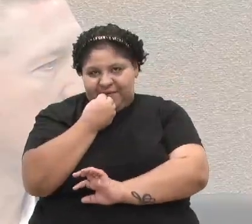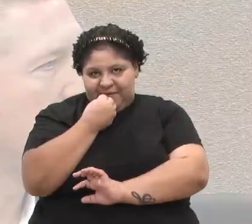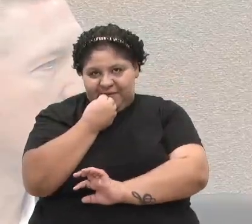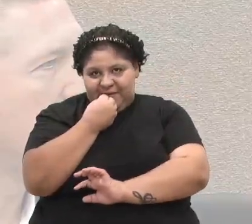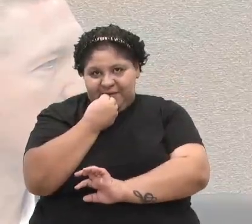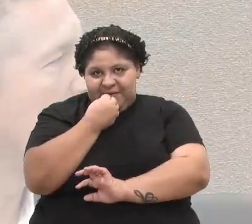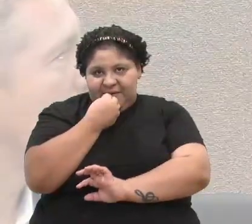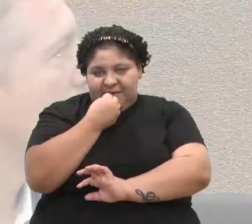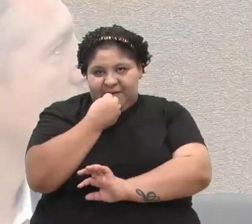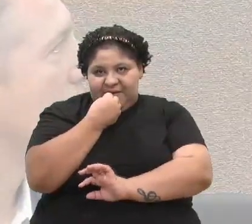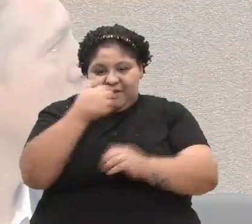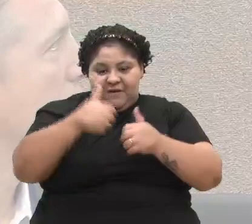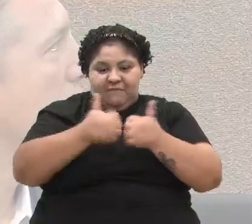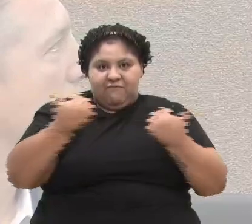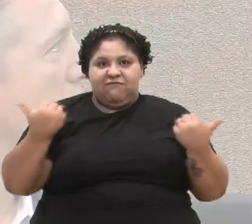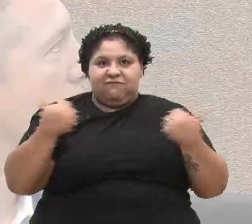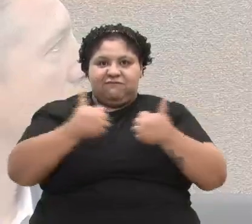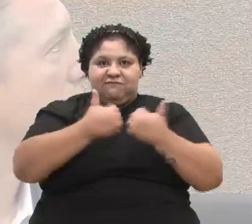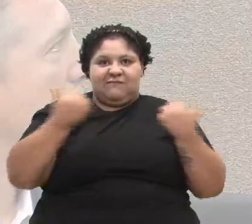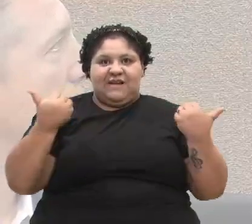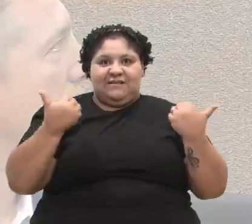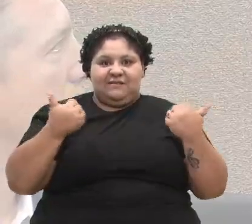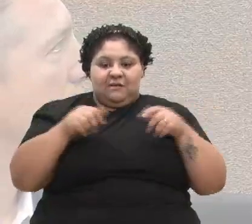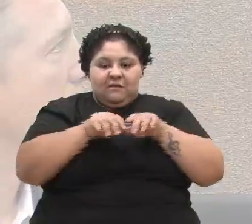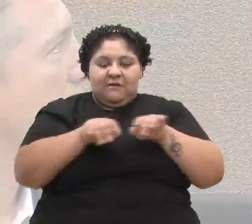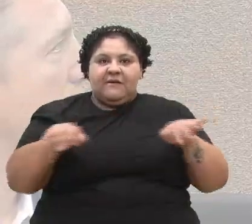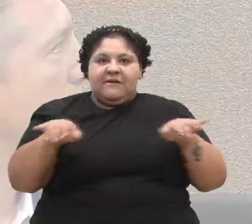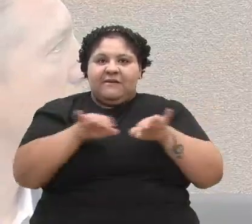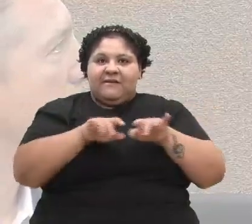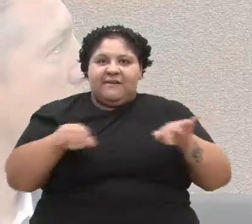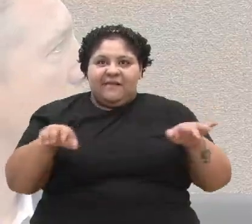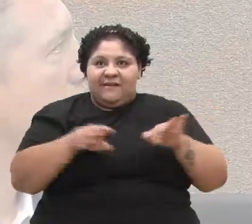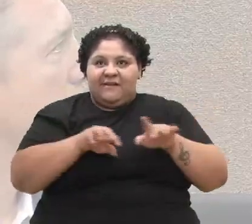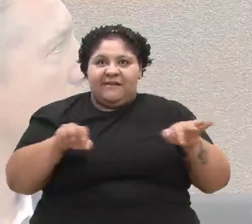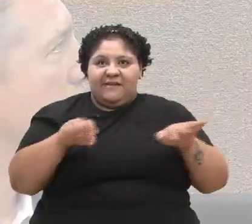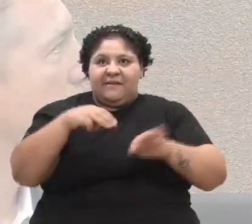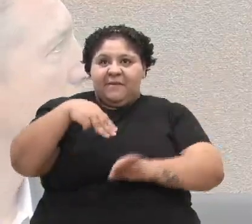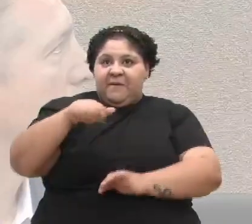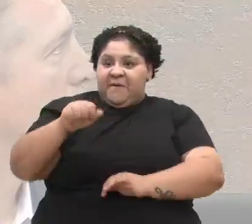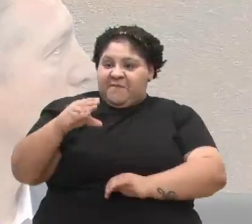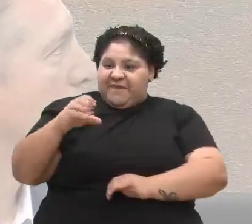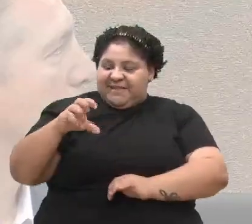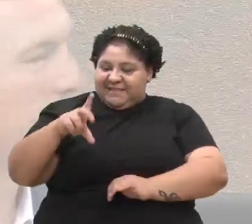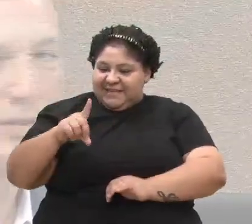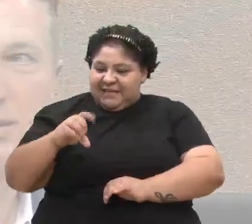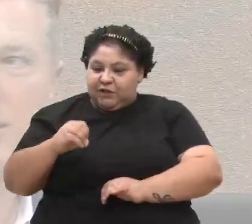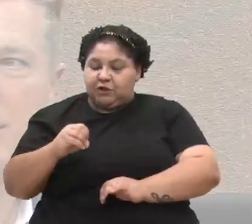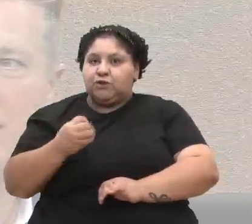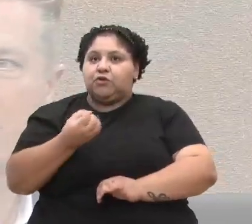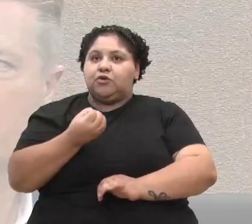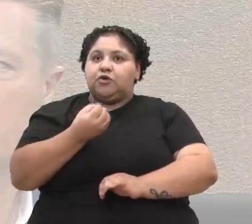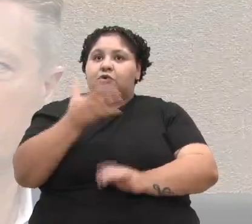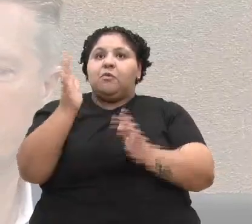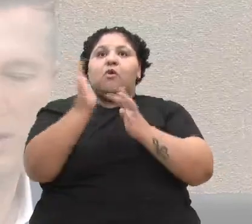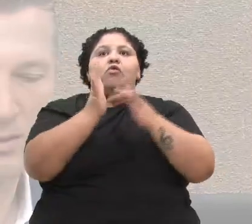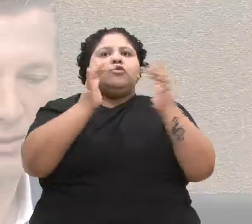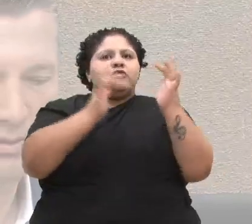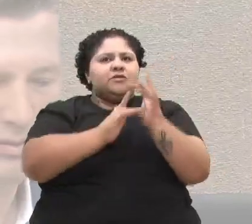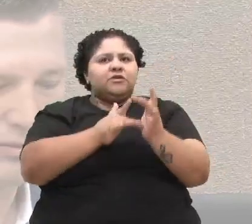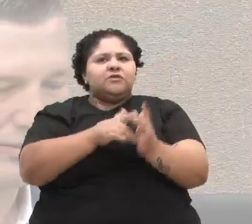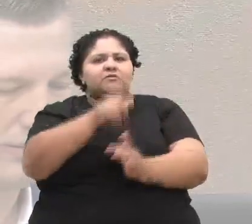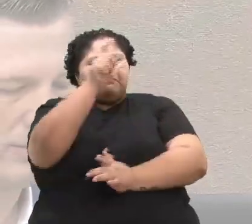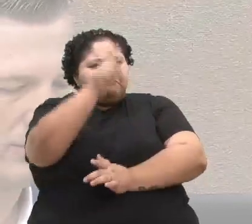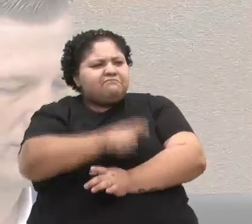o instrumento gaita piano. Macedo de Bom Jesus e gaiteiro, gente boa, o garoto tirou primeiro lugar